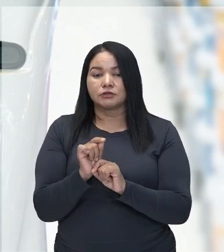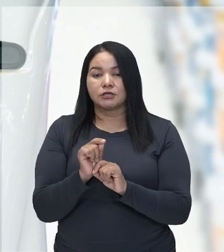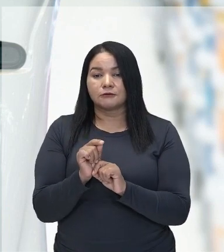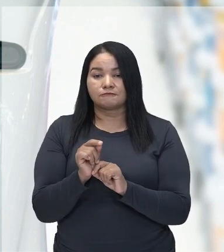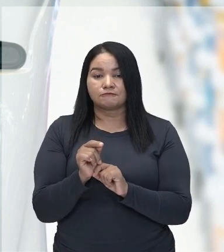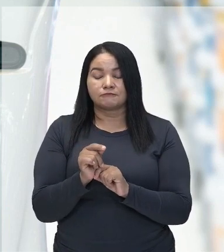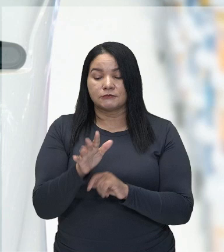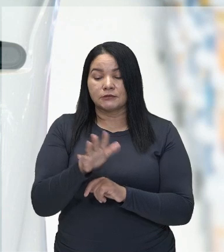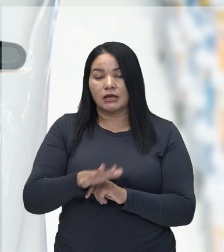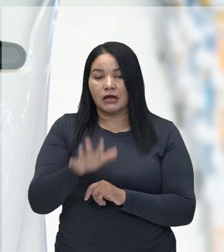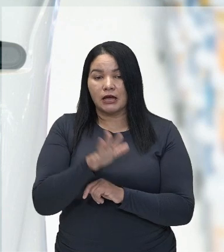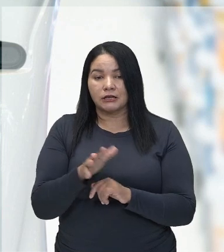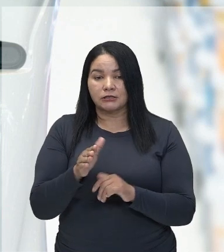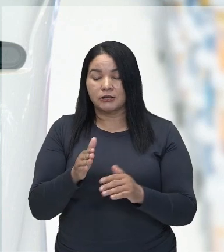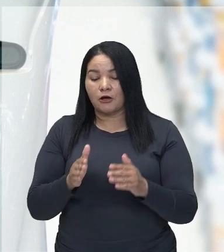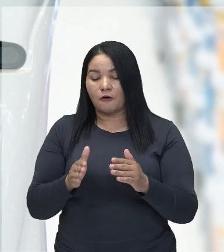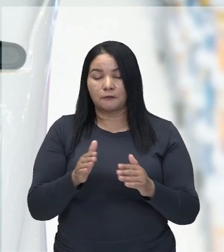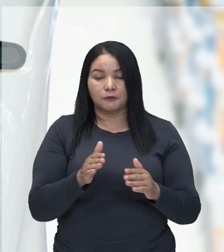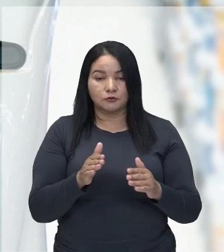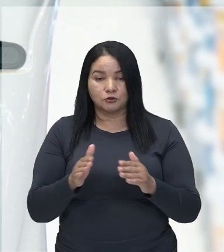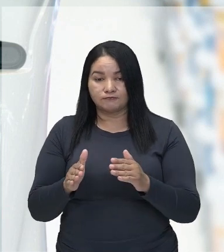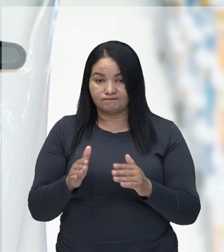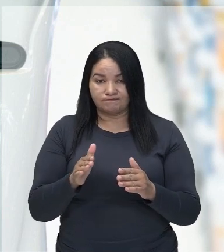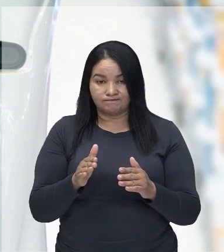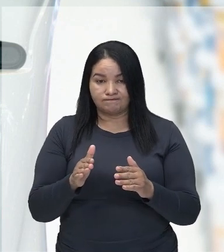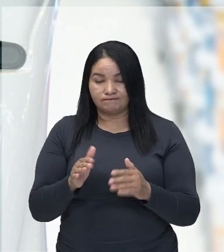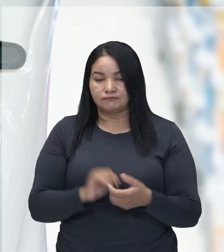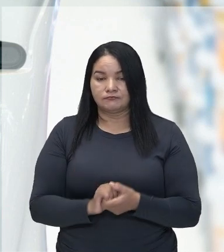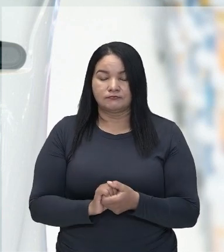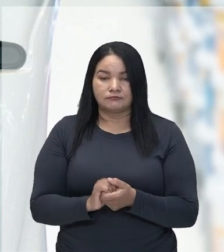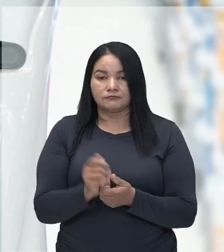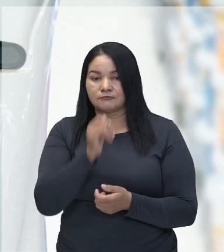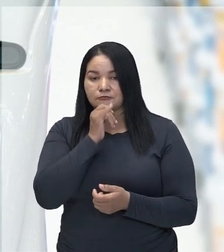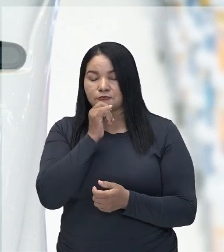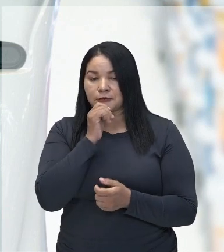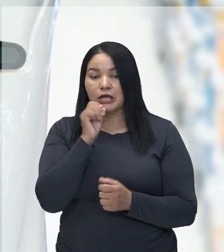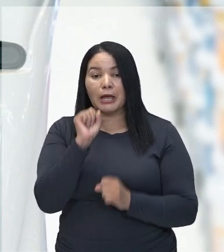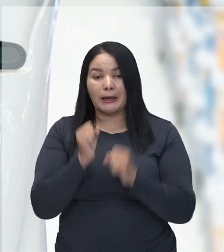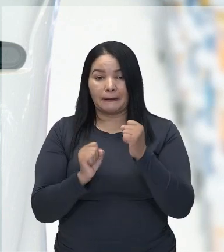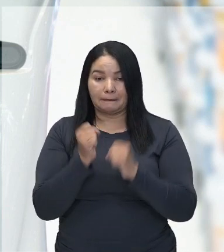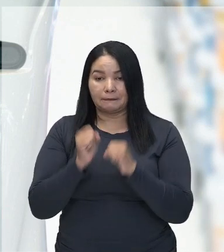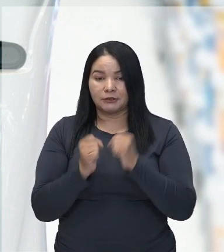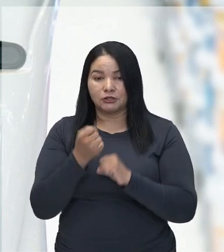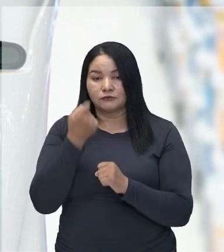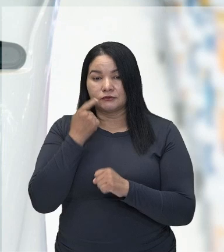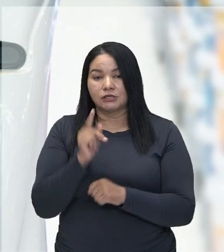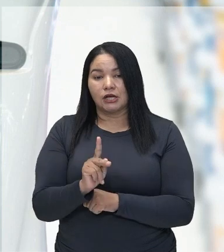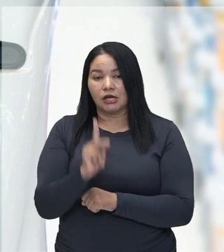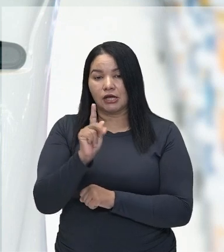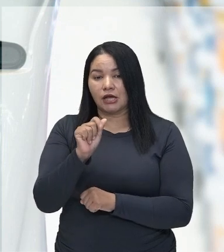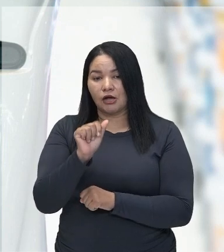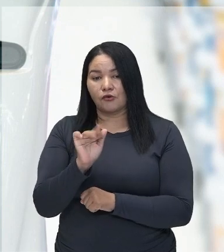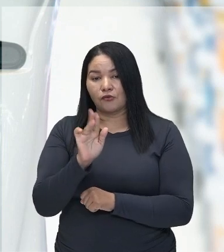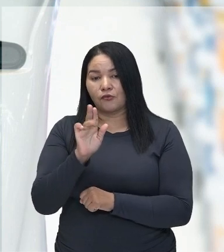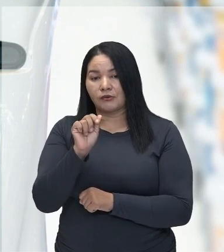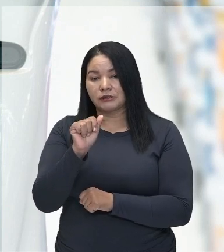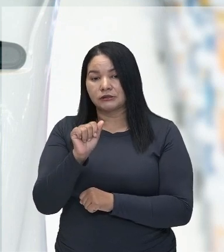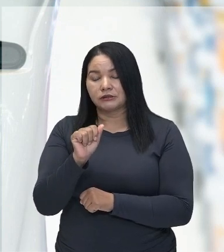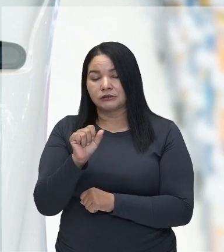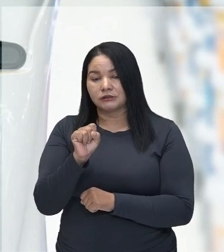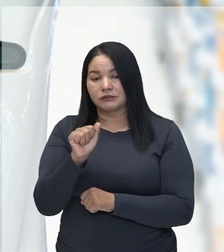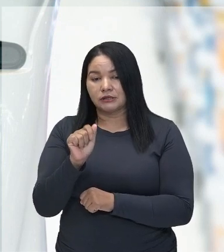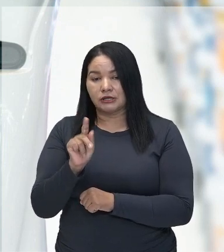sucesso em robótica. Por exemplo, as empresas que estão aí embaixo, a Kawasaki, em 1969,